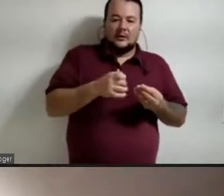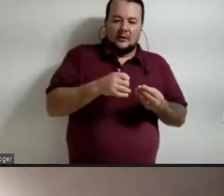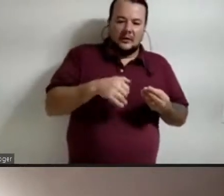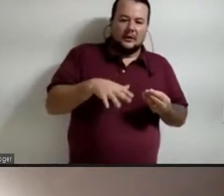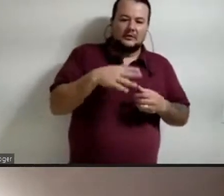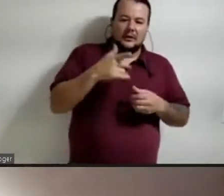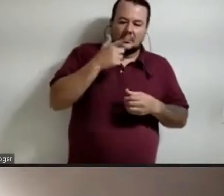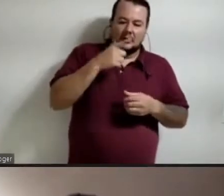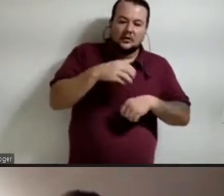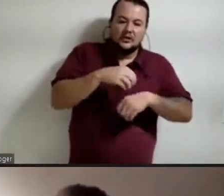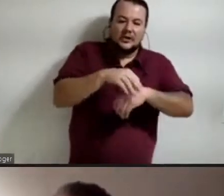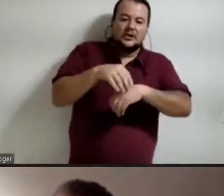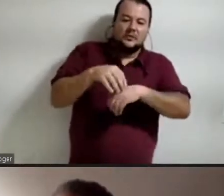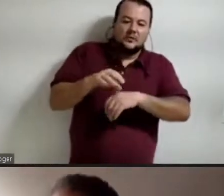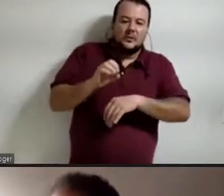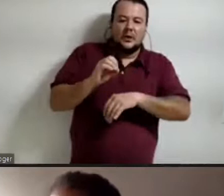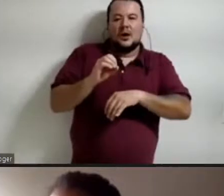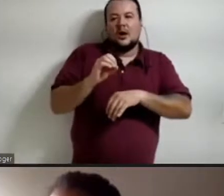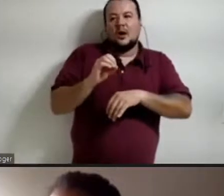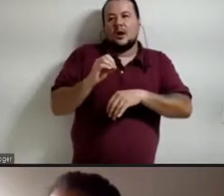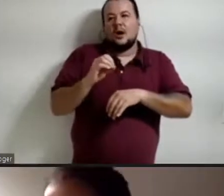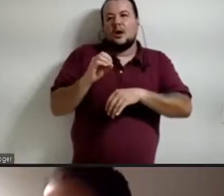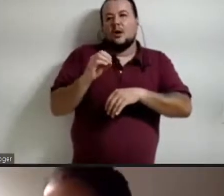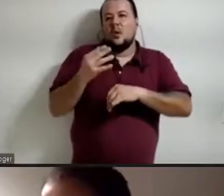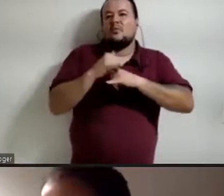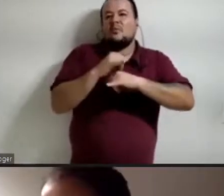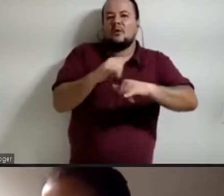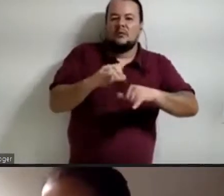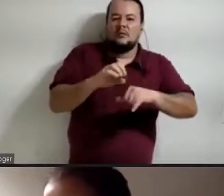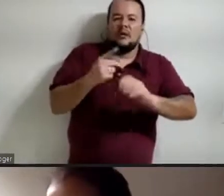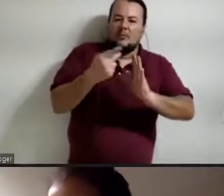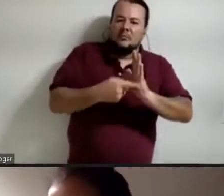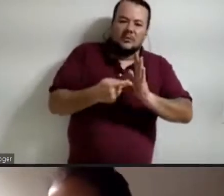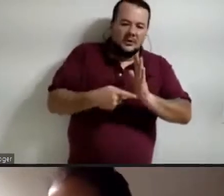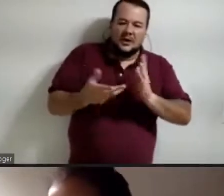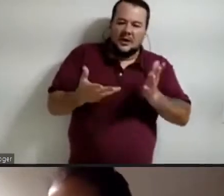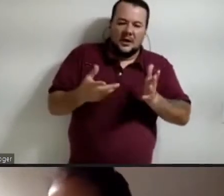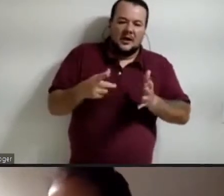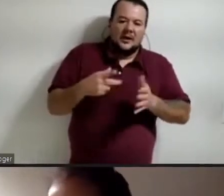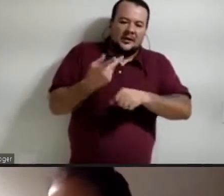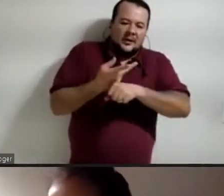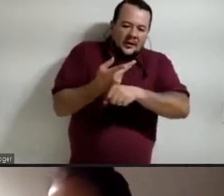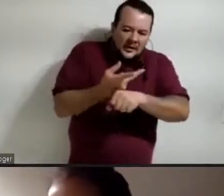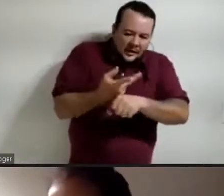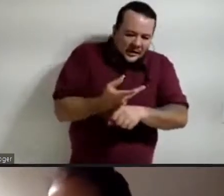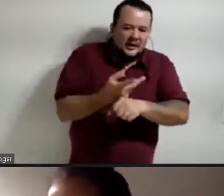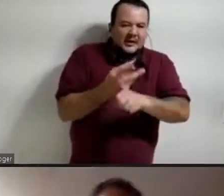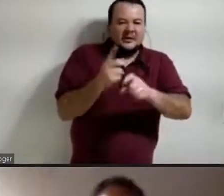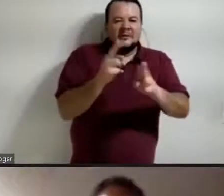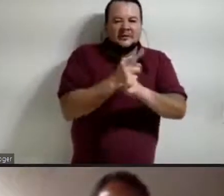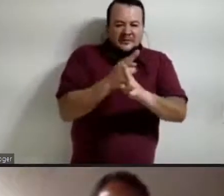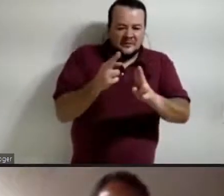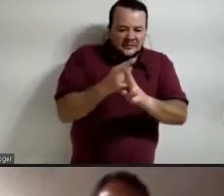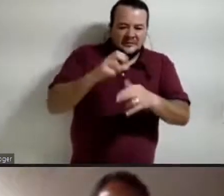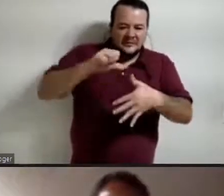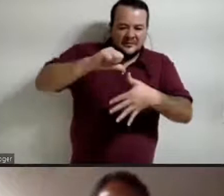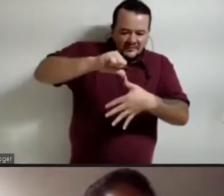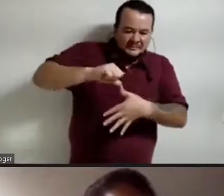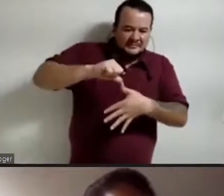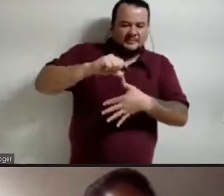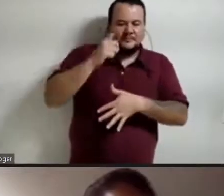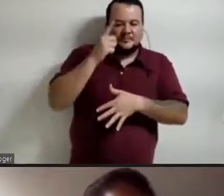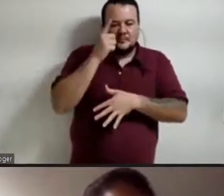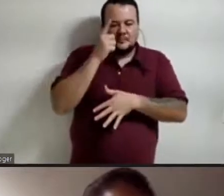publicação, ou projetos, e nós jogamos e procuramos as redes internacionais latino-americanas para ir